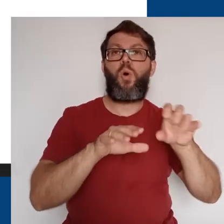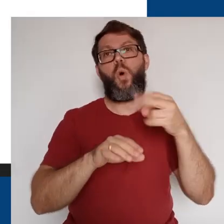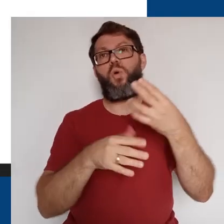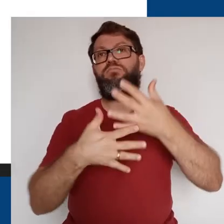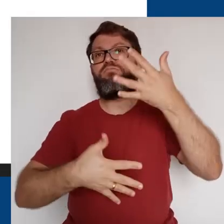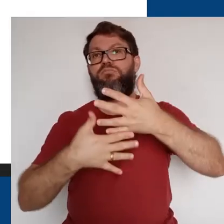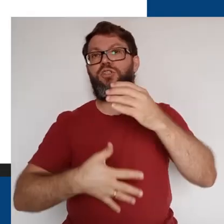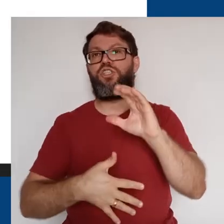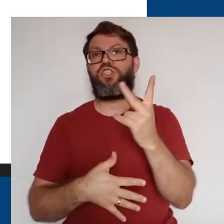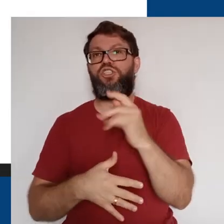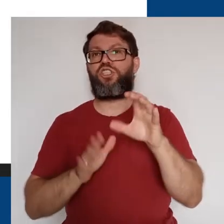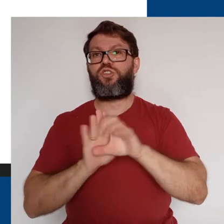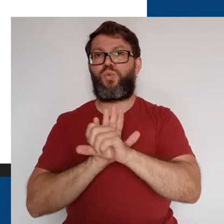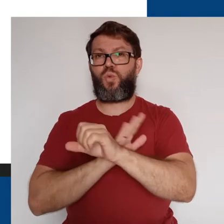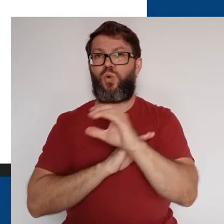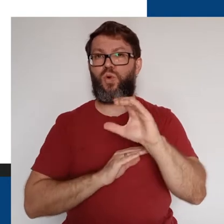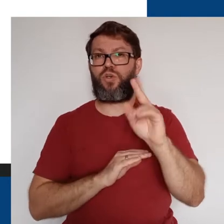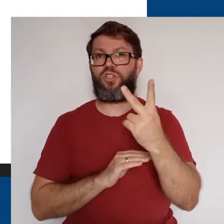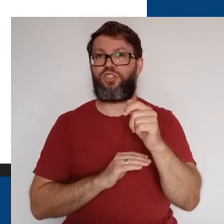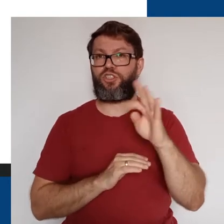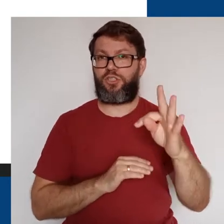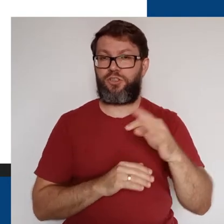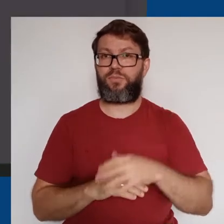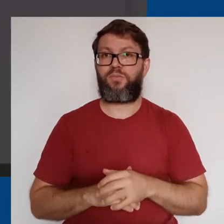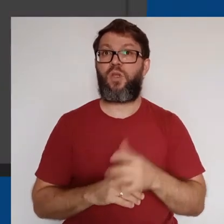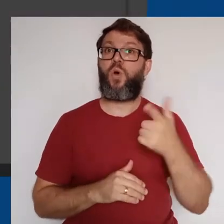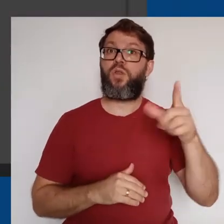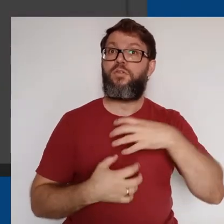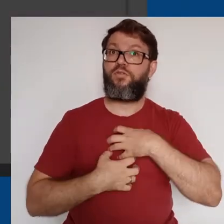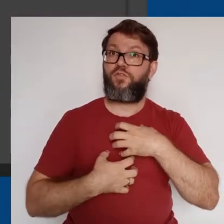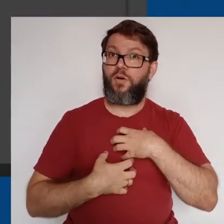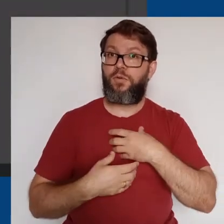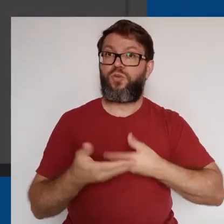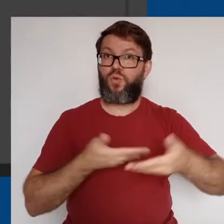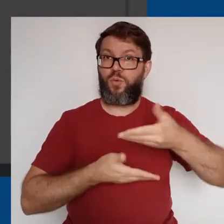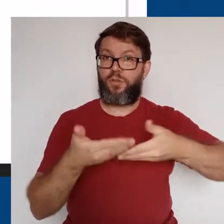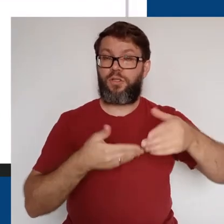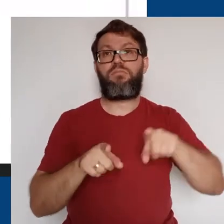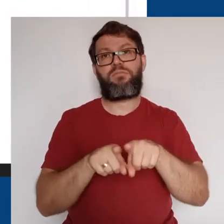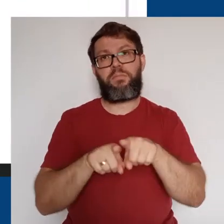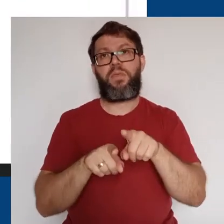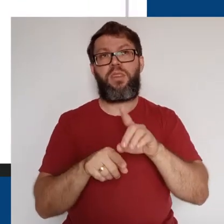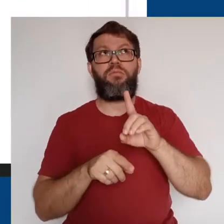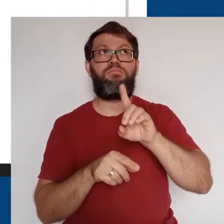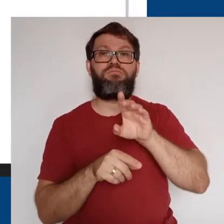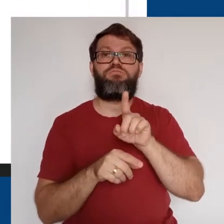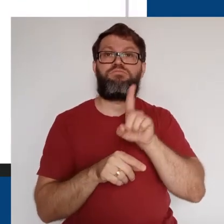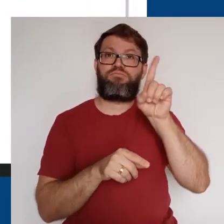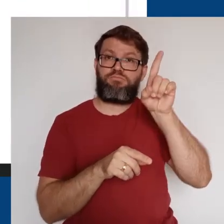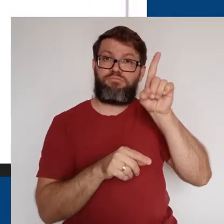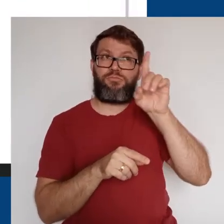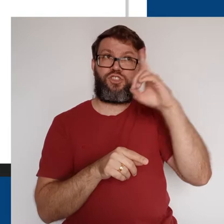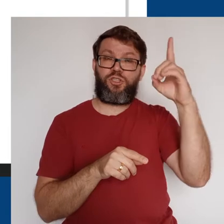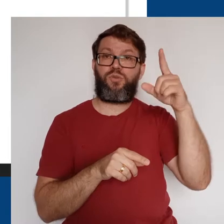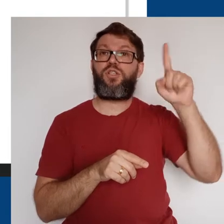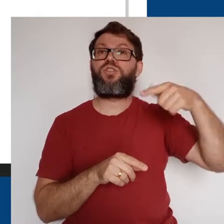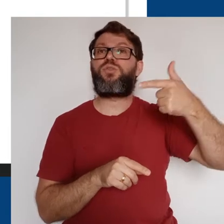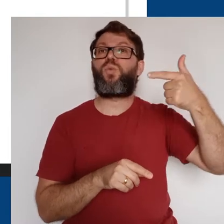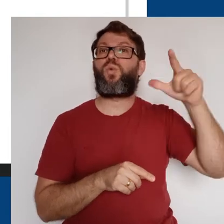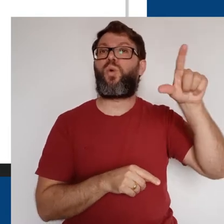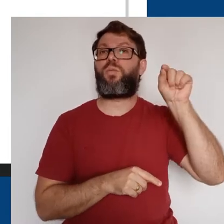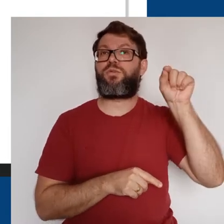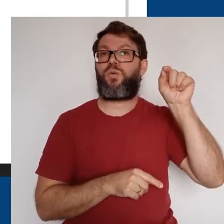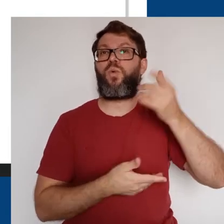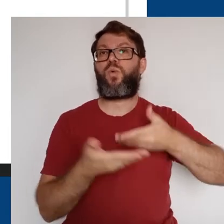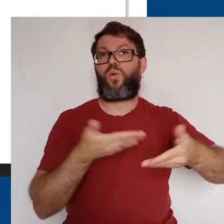através do Google Chat. Outra opção de compartilhamento, também no canto superior direito, está